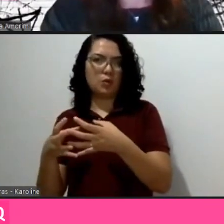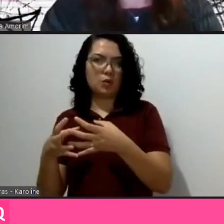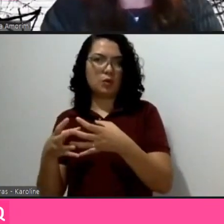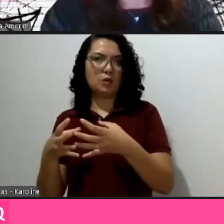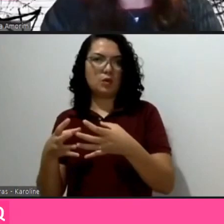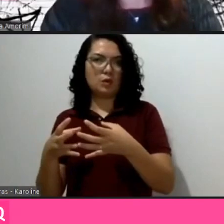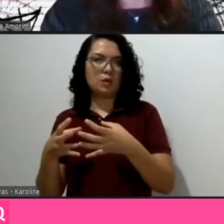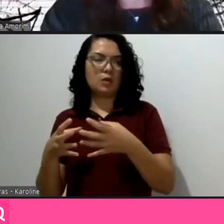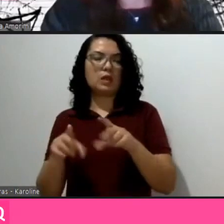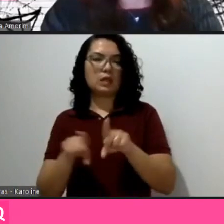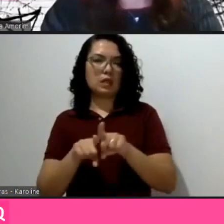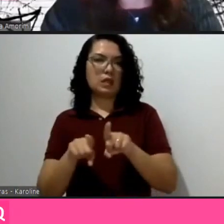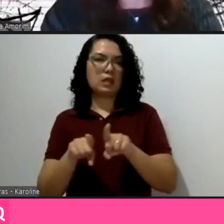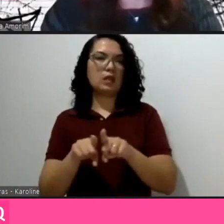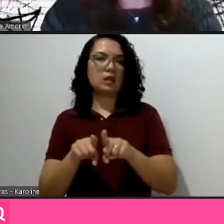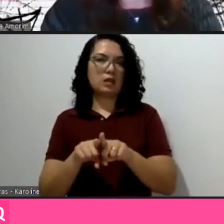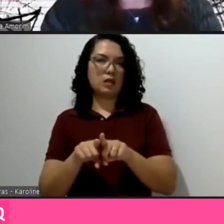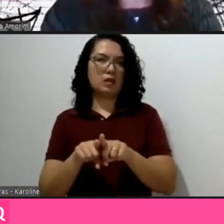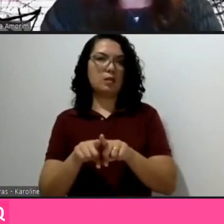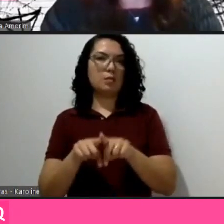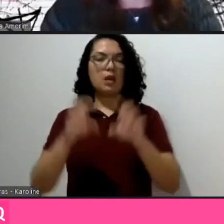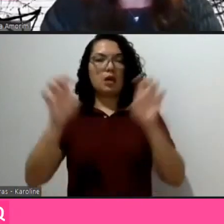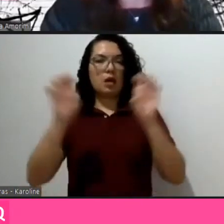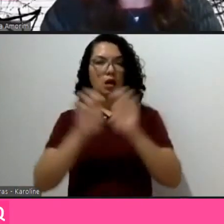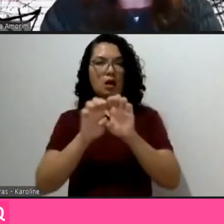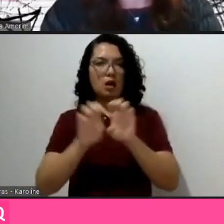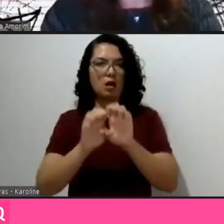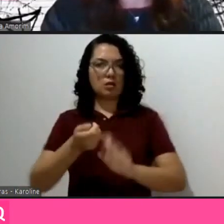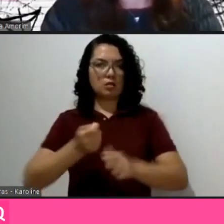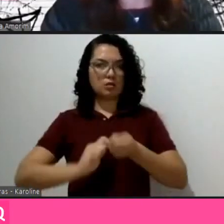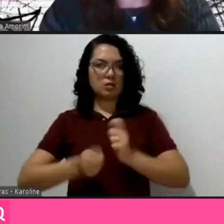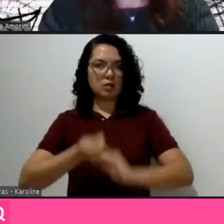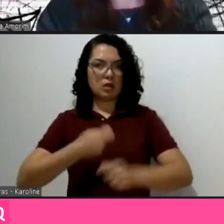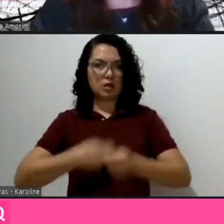administrativas universitárias nas questões.